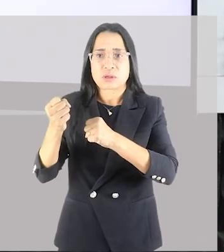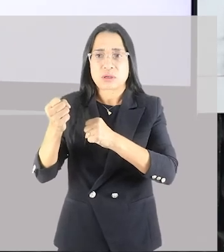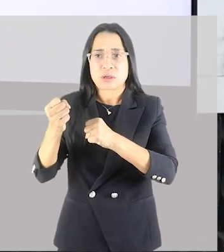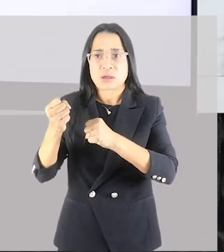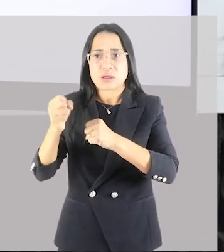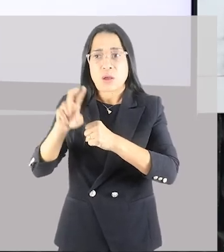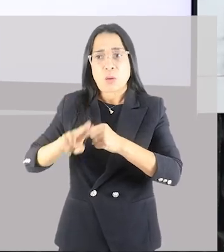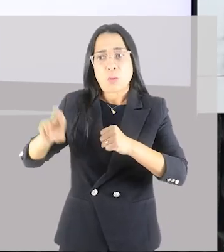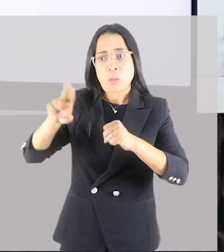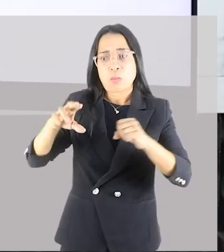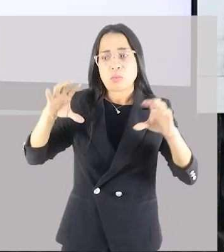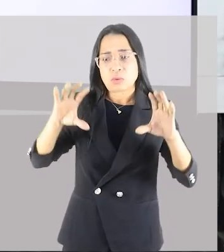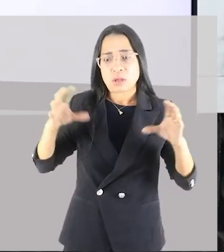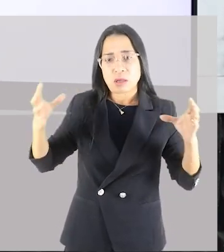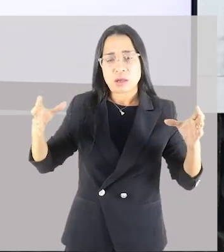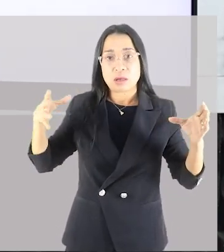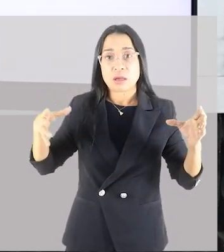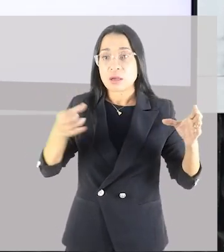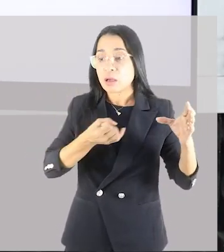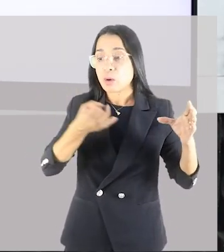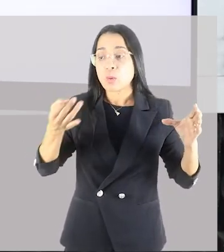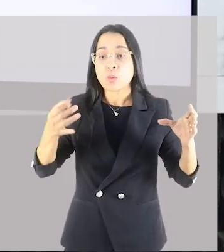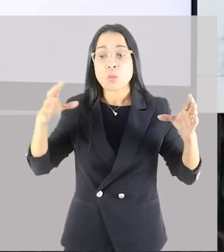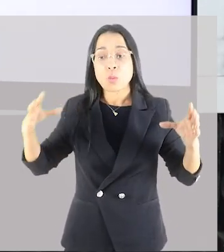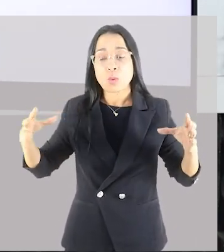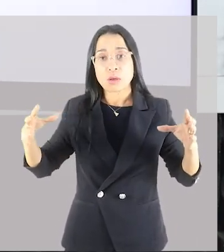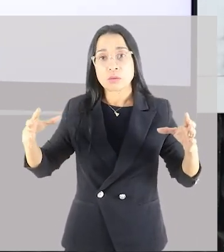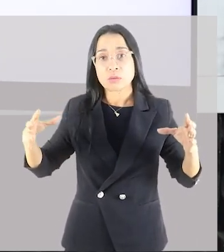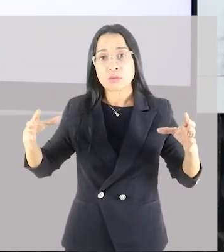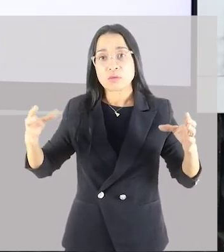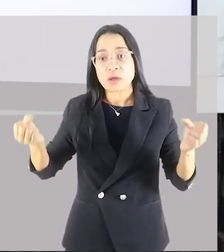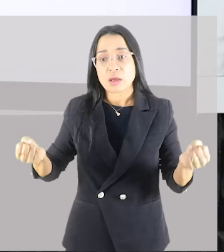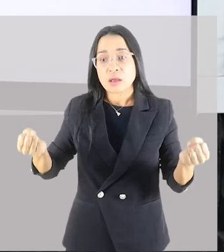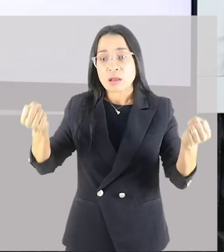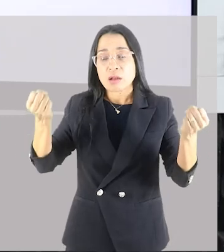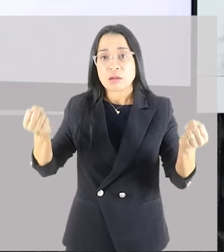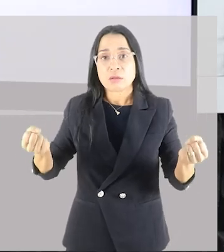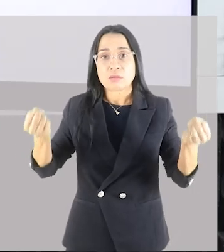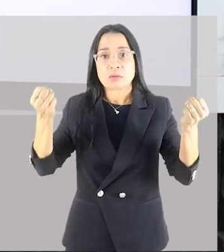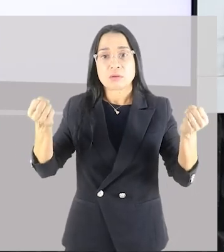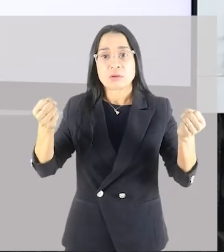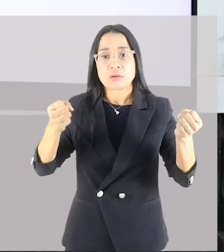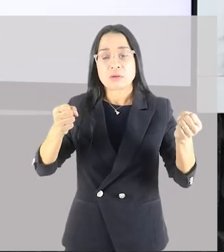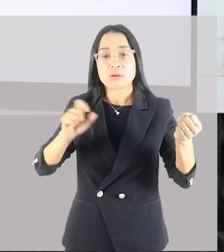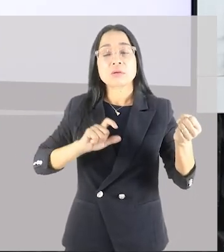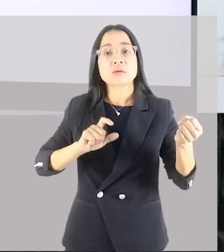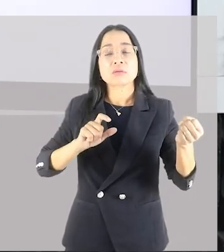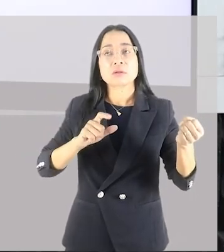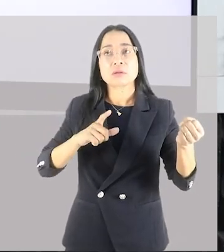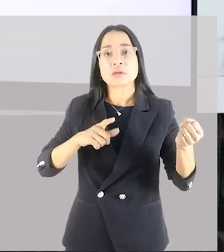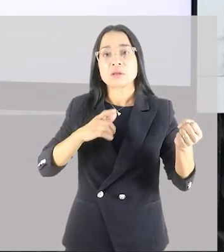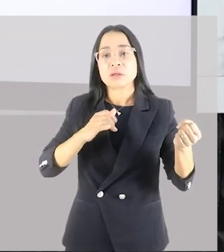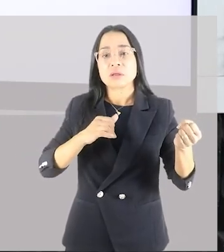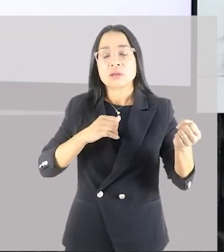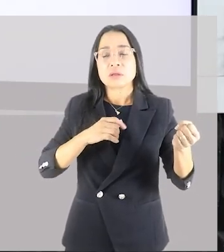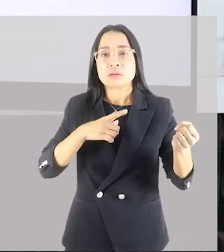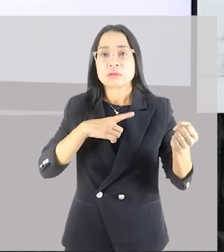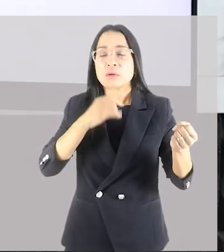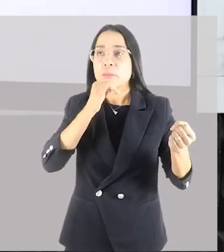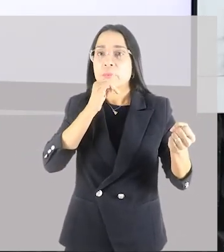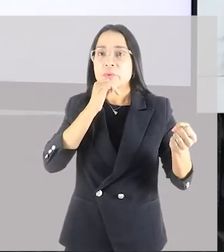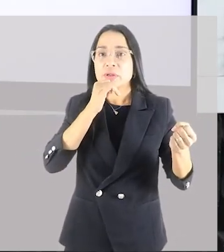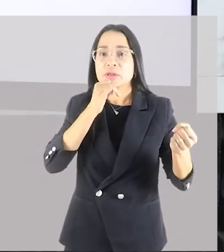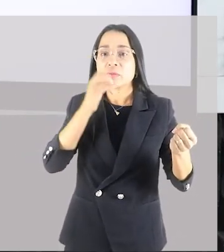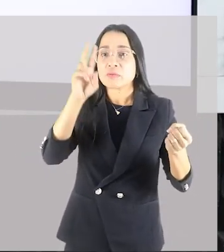ele faz a avaliação da quantidade de carga que ele vai levantar. Ele vai trabalhar lá, em média, com 80%